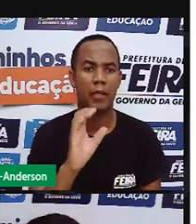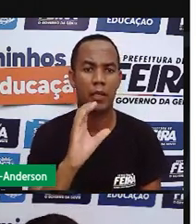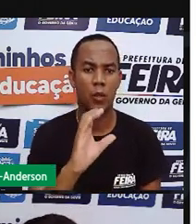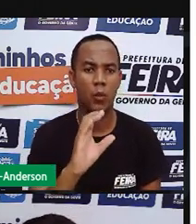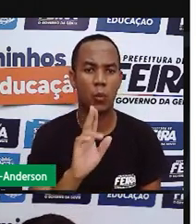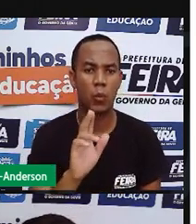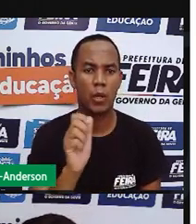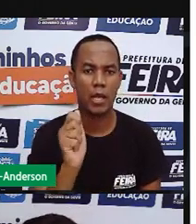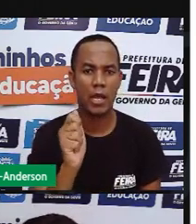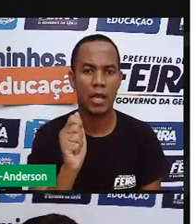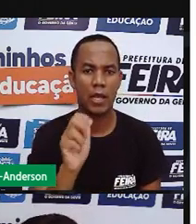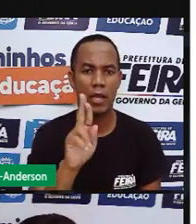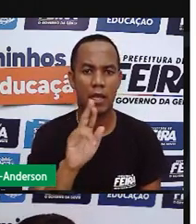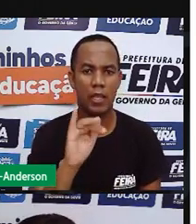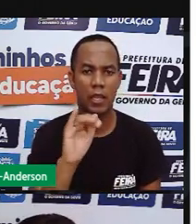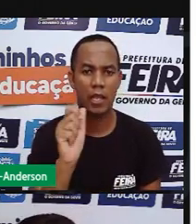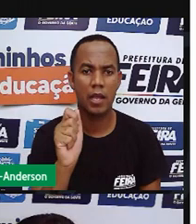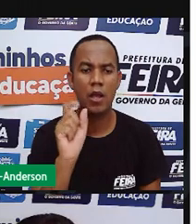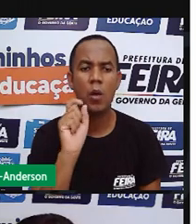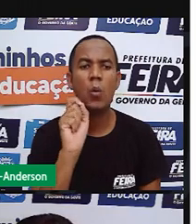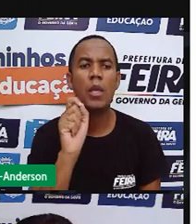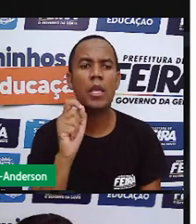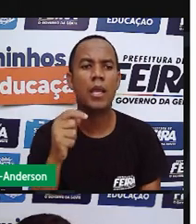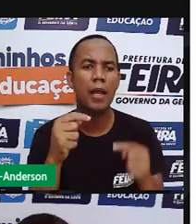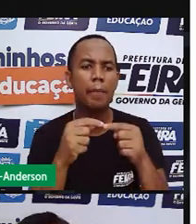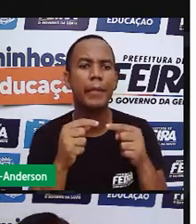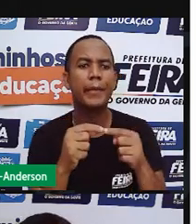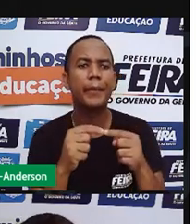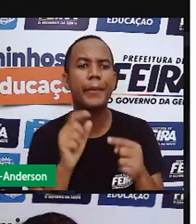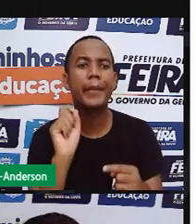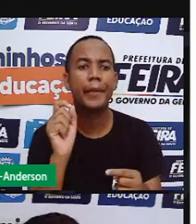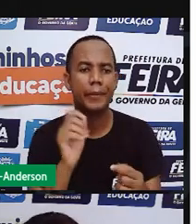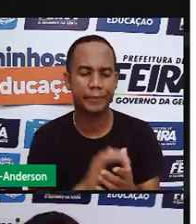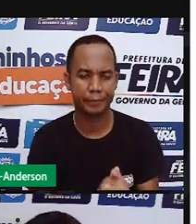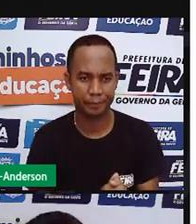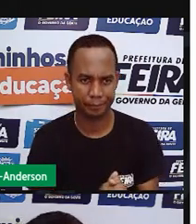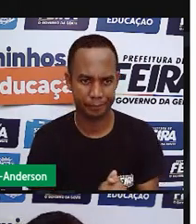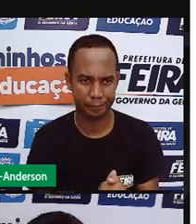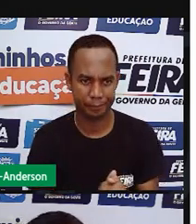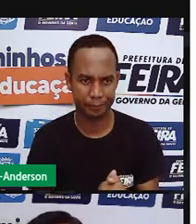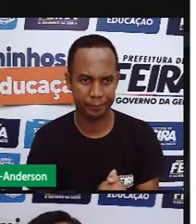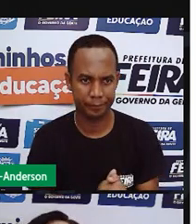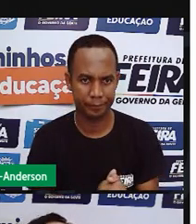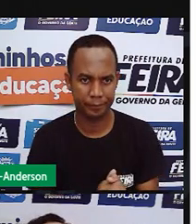Coloca aí no bate-papo quem sabe. Coloca aí o que é pecuária. Pecuária é o que?